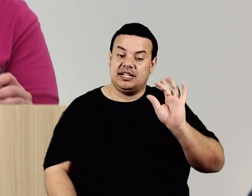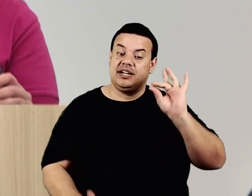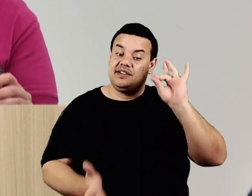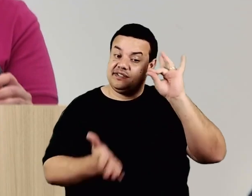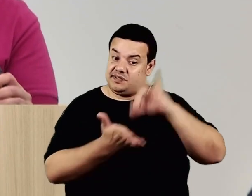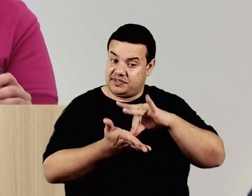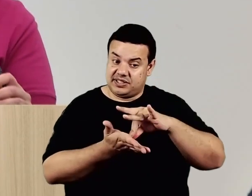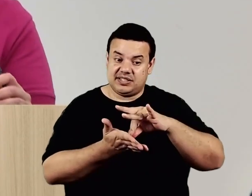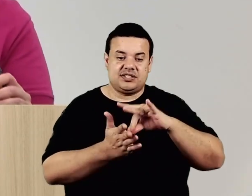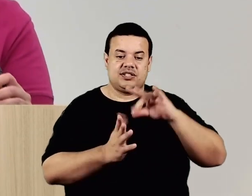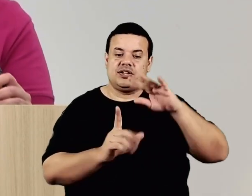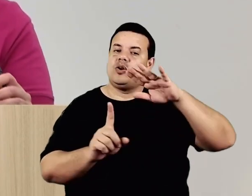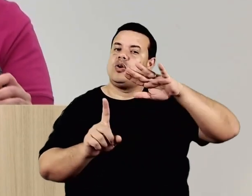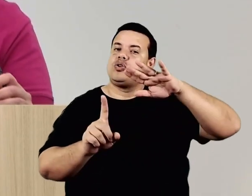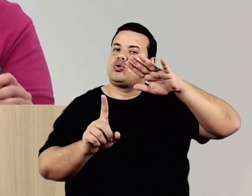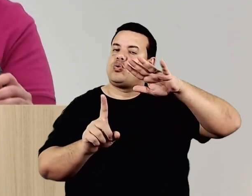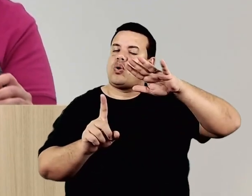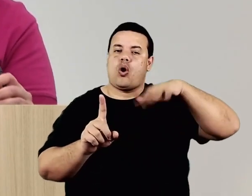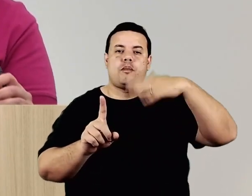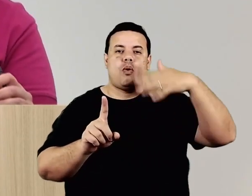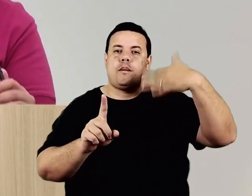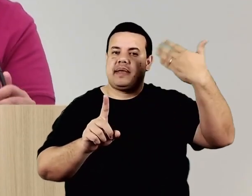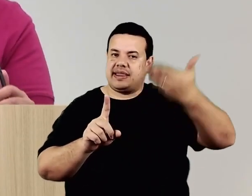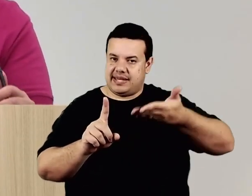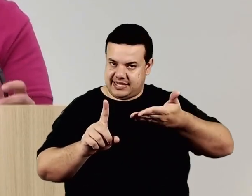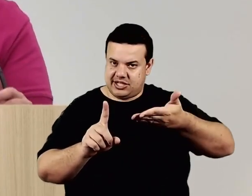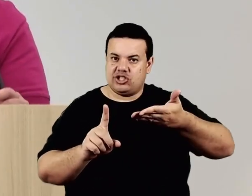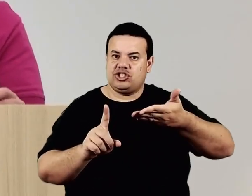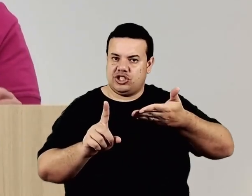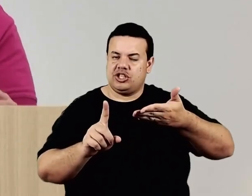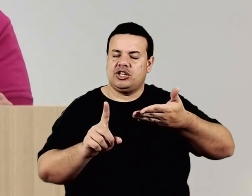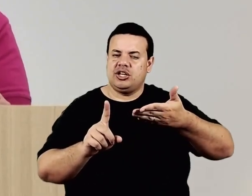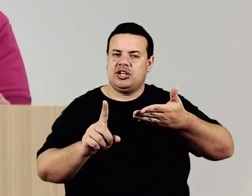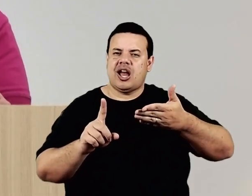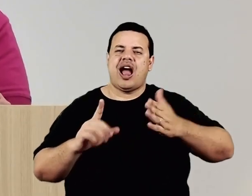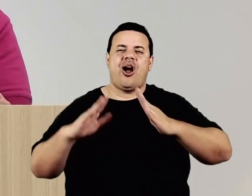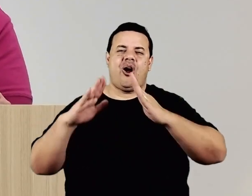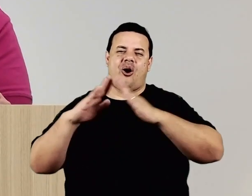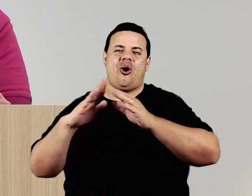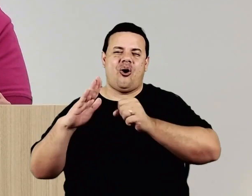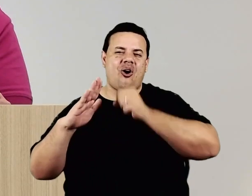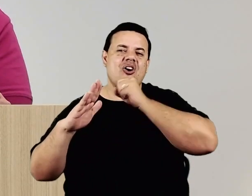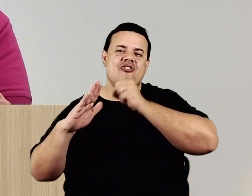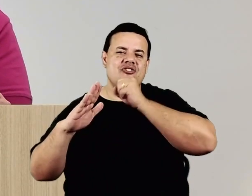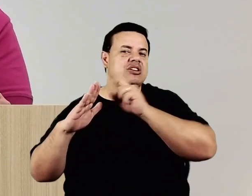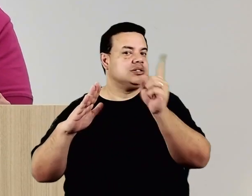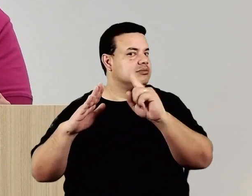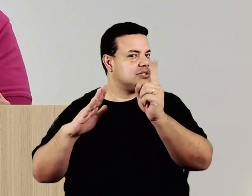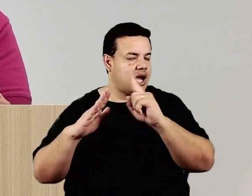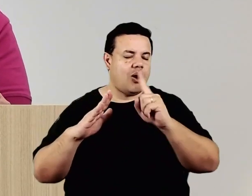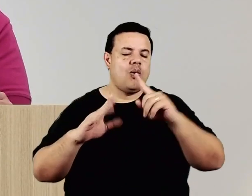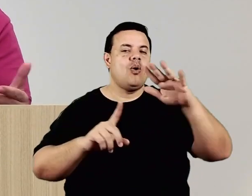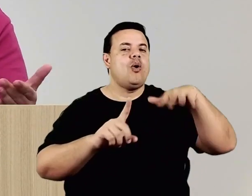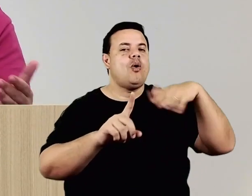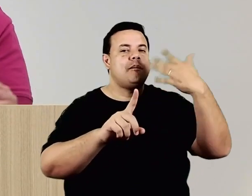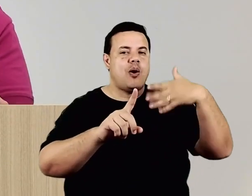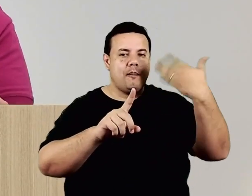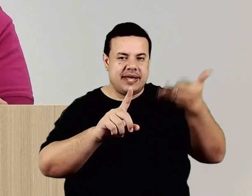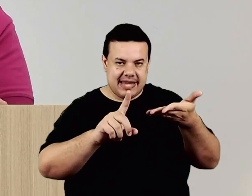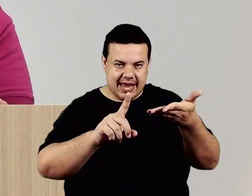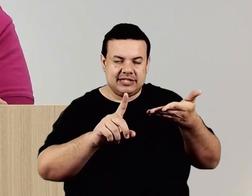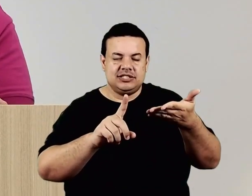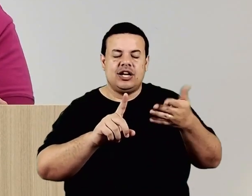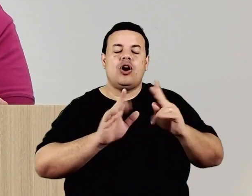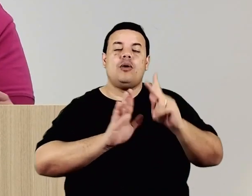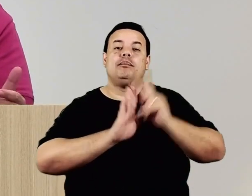homenagem ao asilo, na verdade é um projeto de decreto legislativo que a gente fez em sua homenagem para tornar, assim,